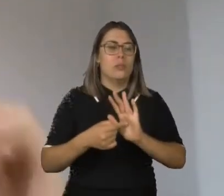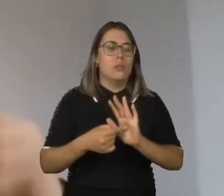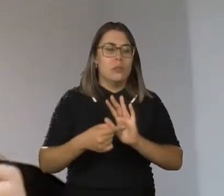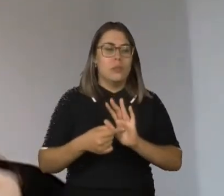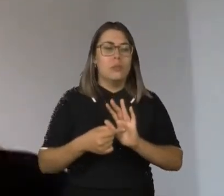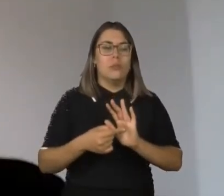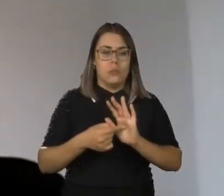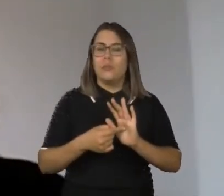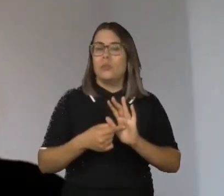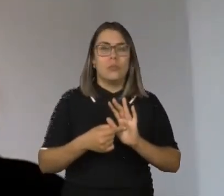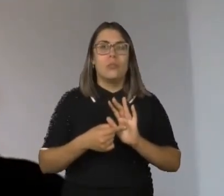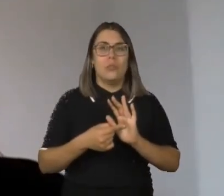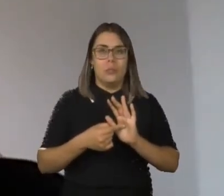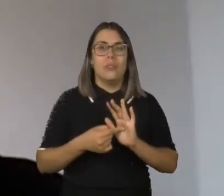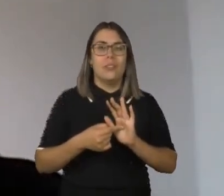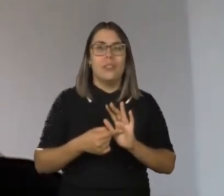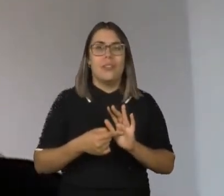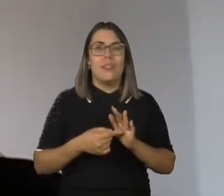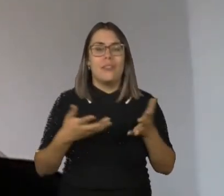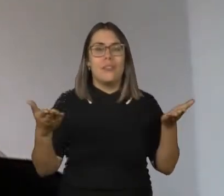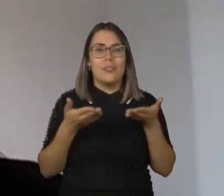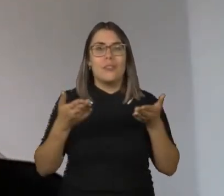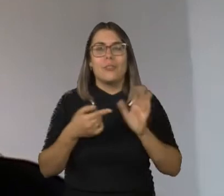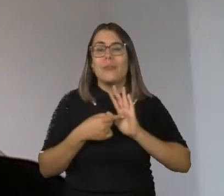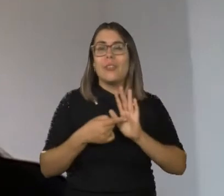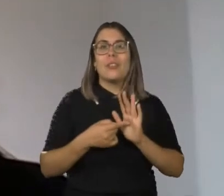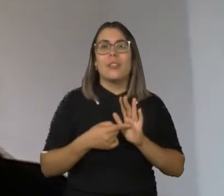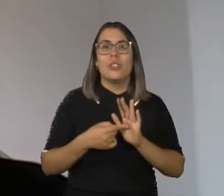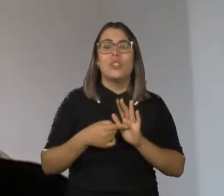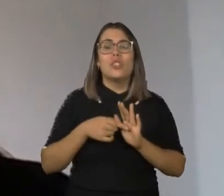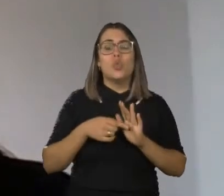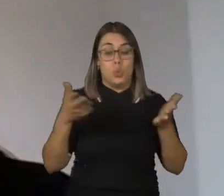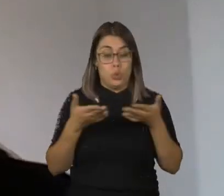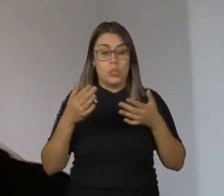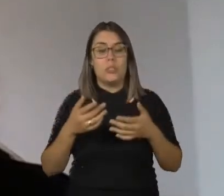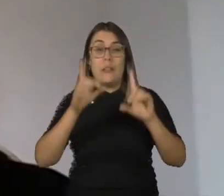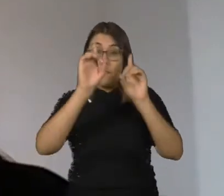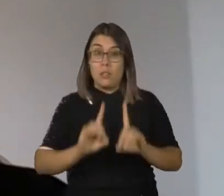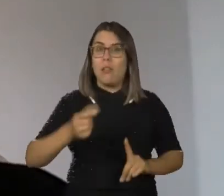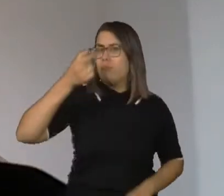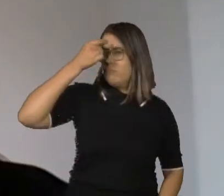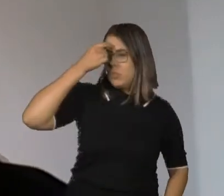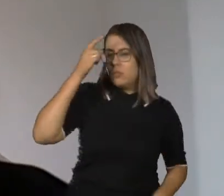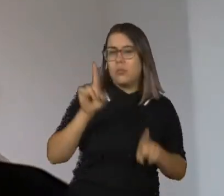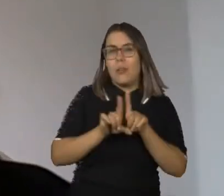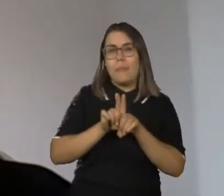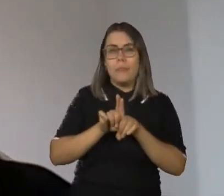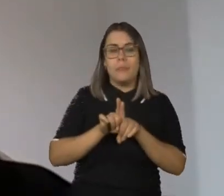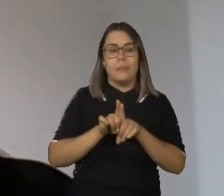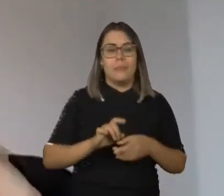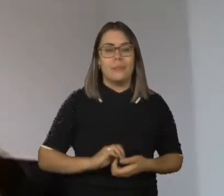transtornos, inclusive, o que hoje nós chamamos deficiências intelectuais ou transtornos intelectuais.